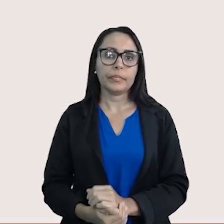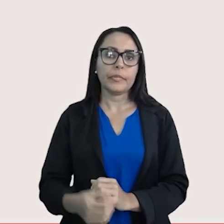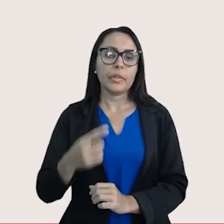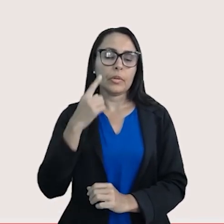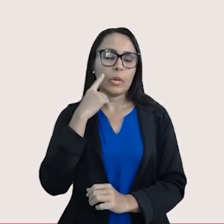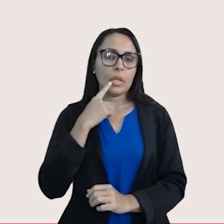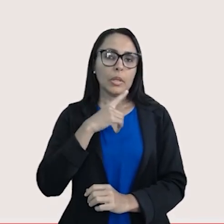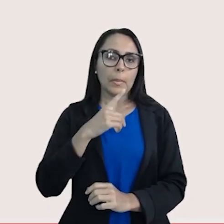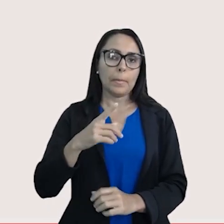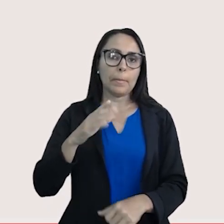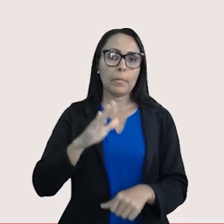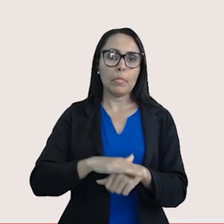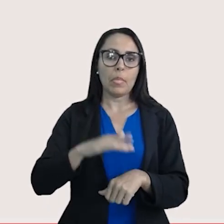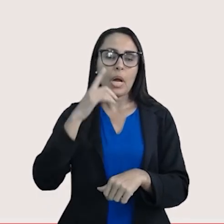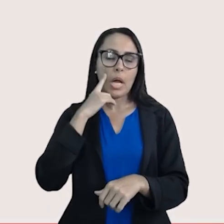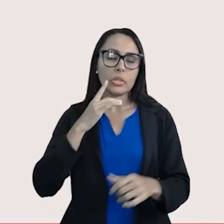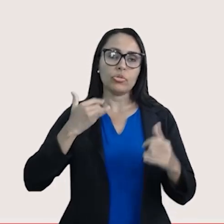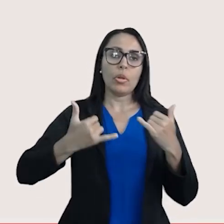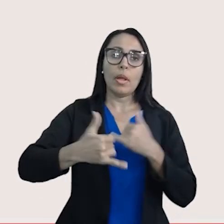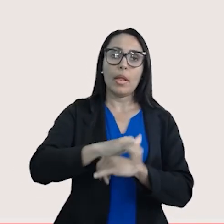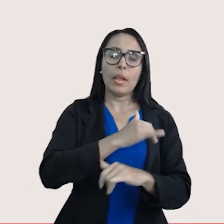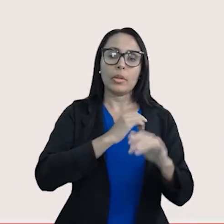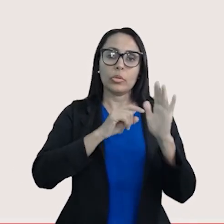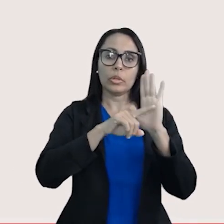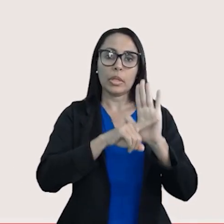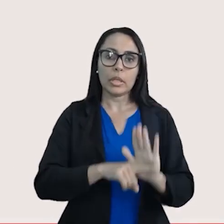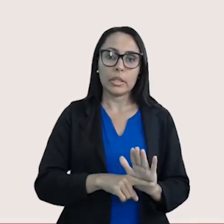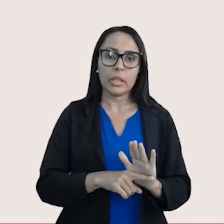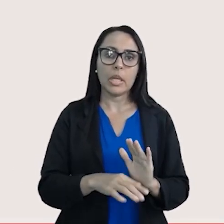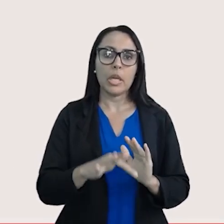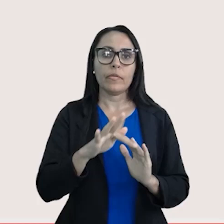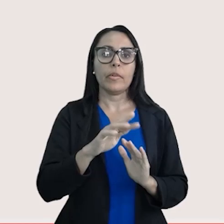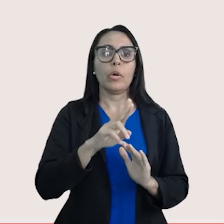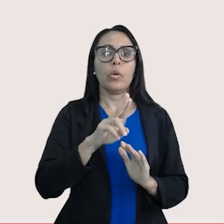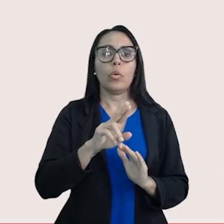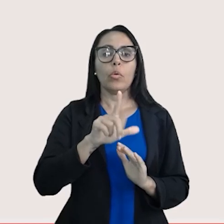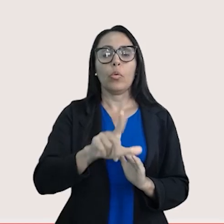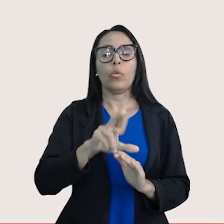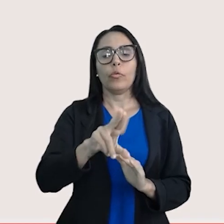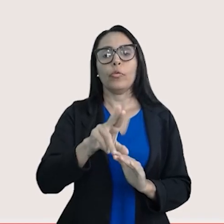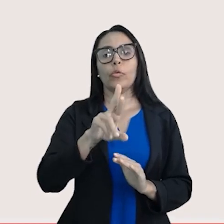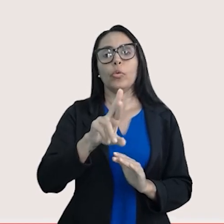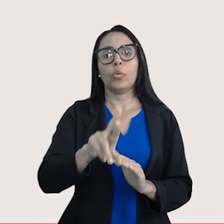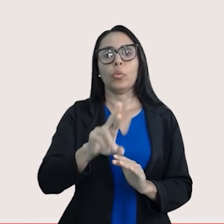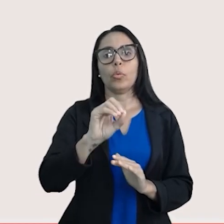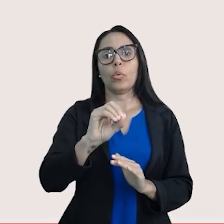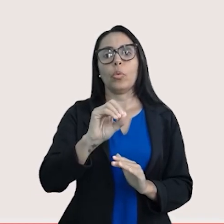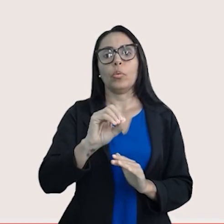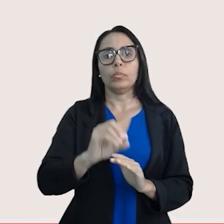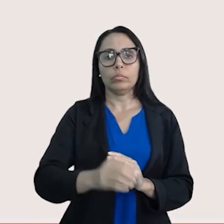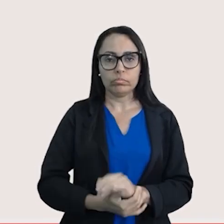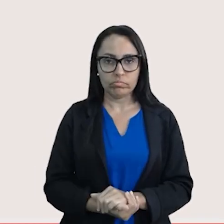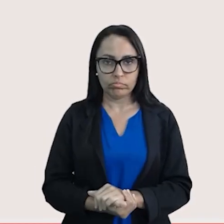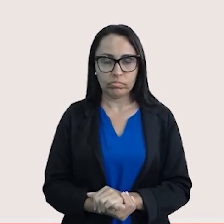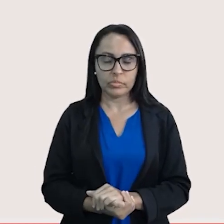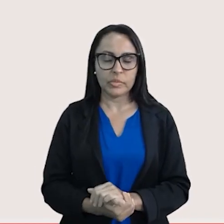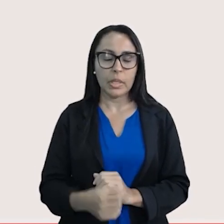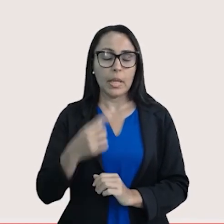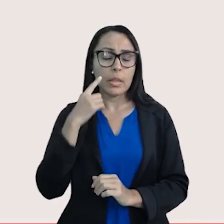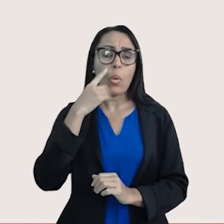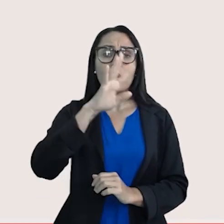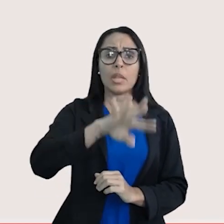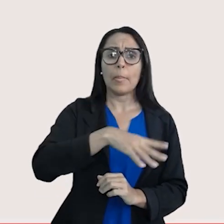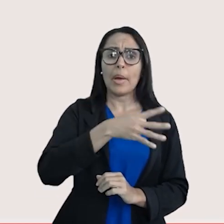o elemento mais eletronegativo é o flúor. Então, o que você tem que colocar em mente? Ah, essa